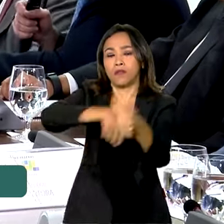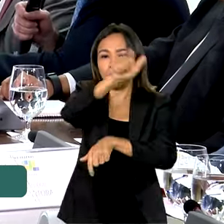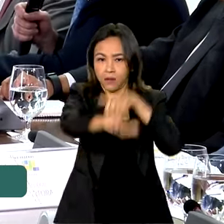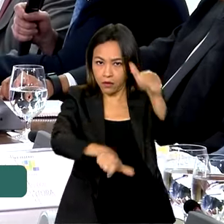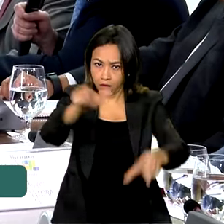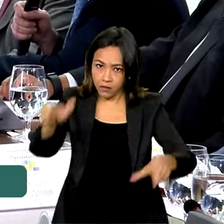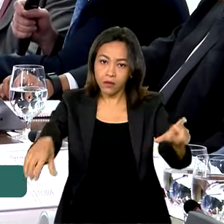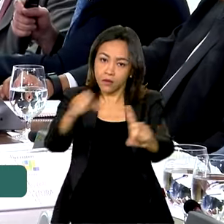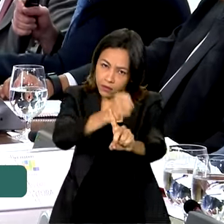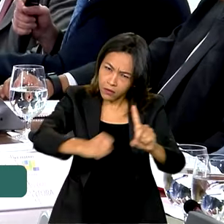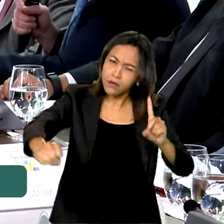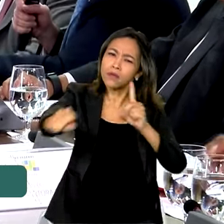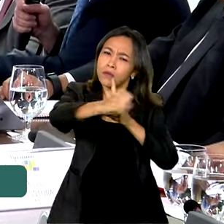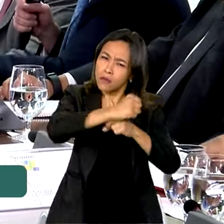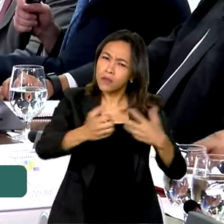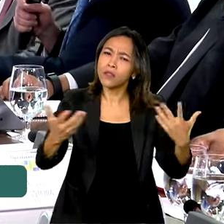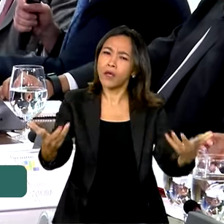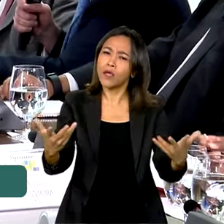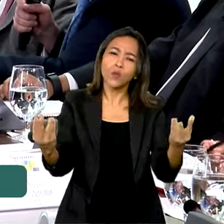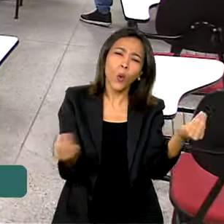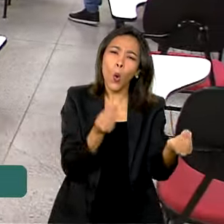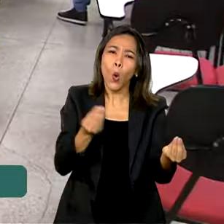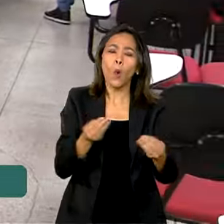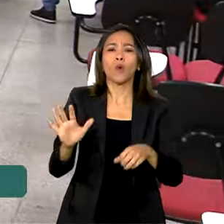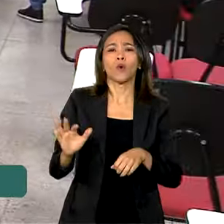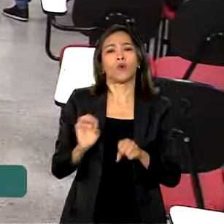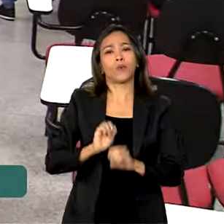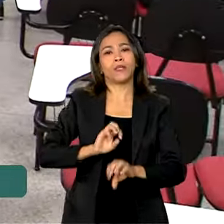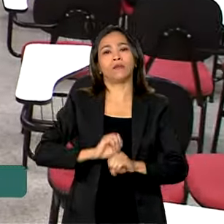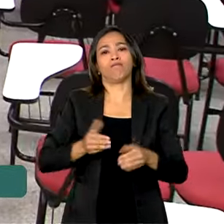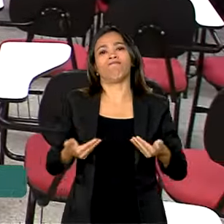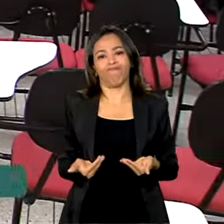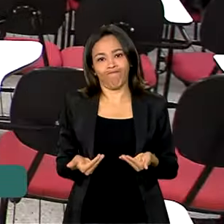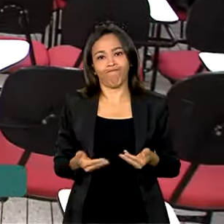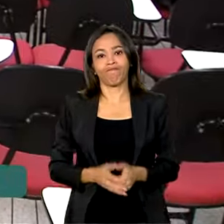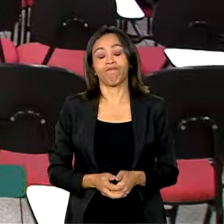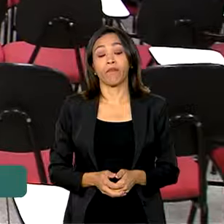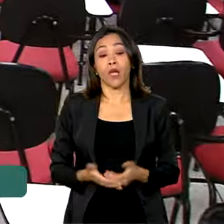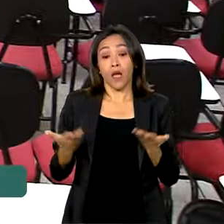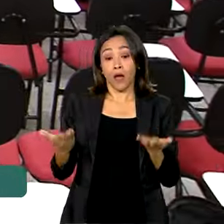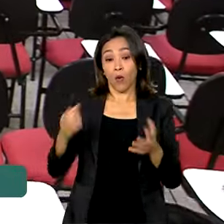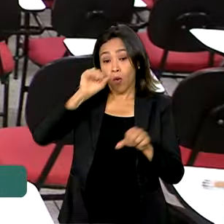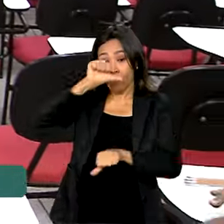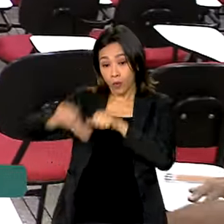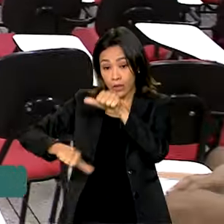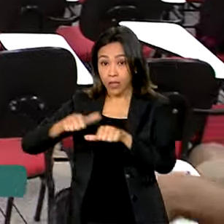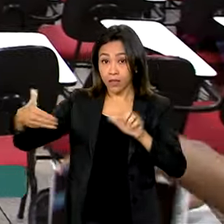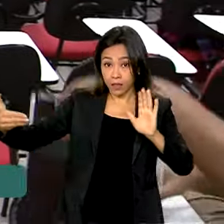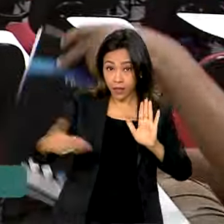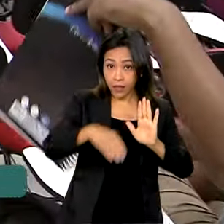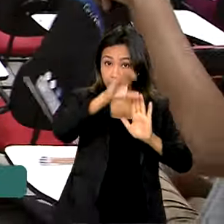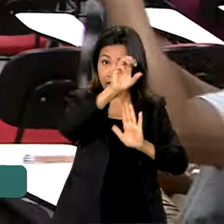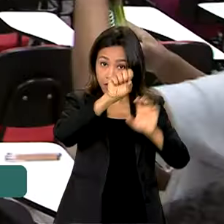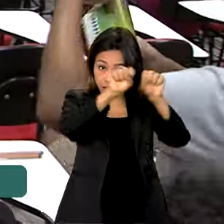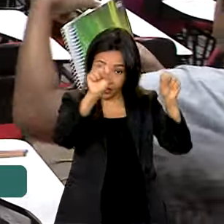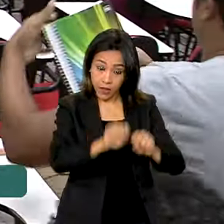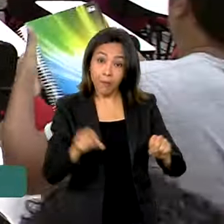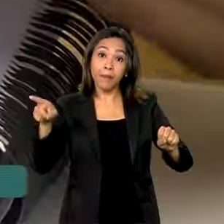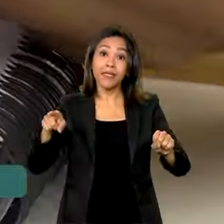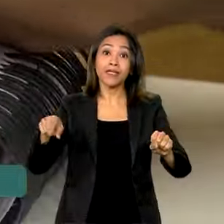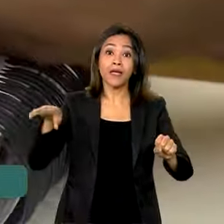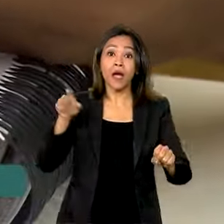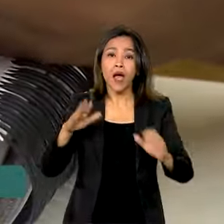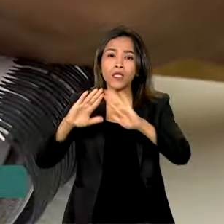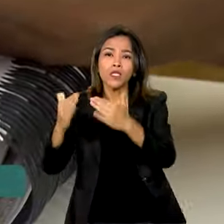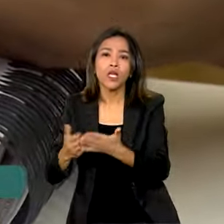buscar uma transformação da sociedade através da educação. Com as mudanças, o sistema educacional terá 120 dias para se adaptar